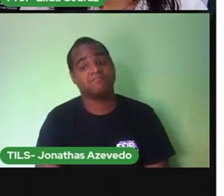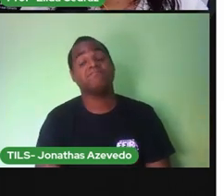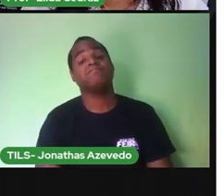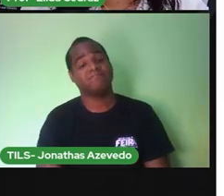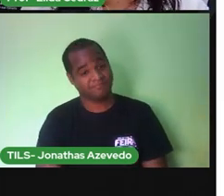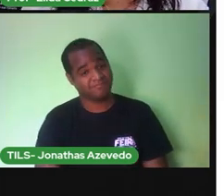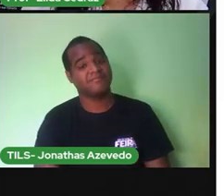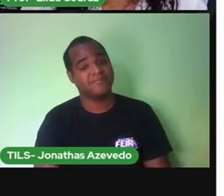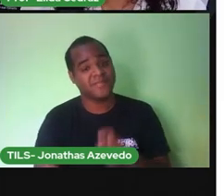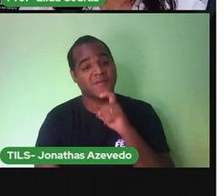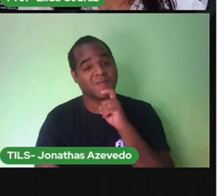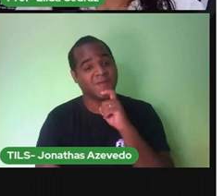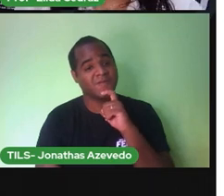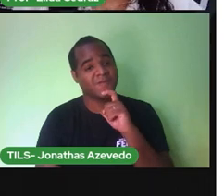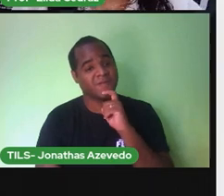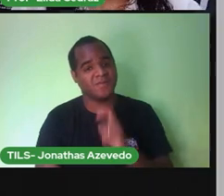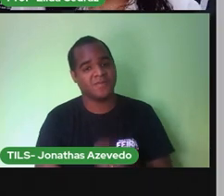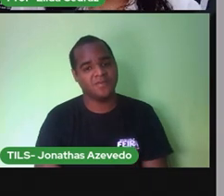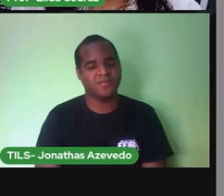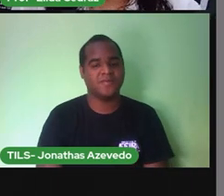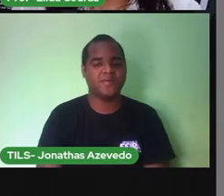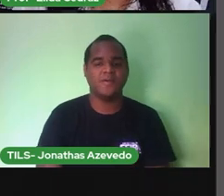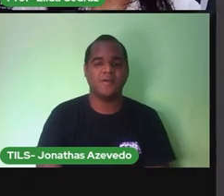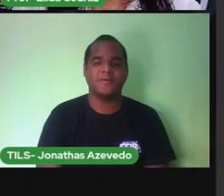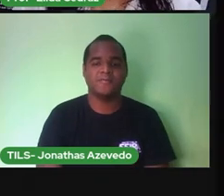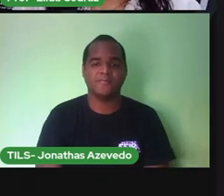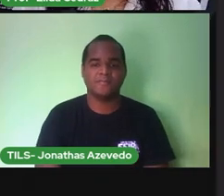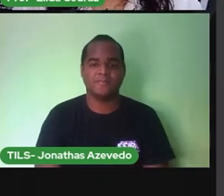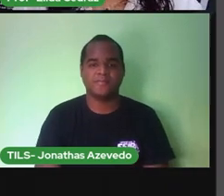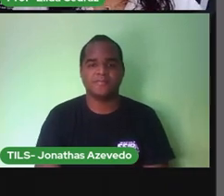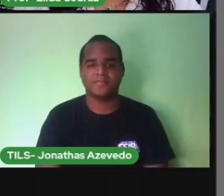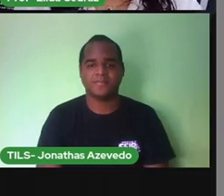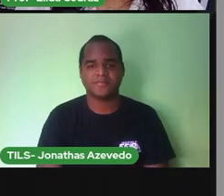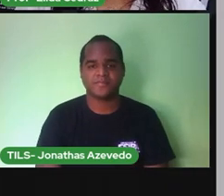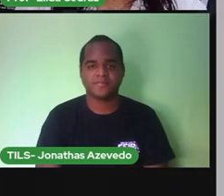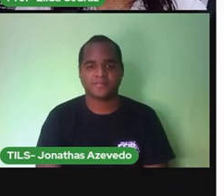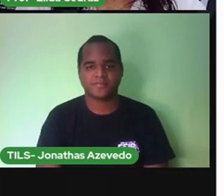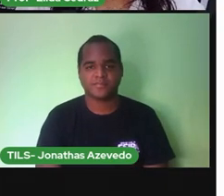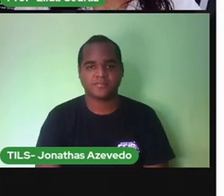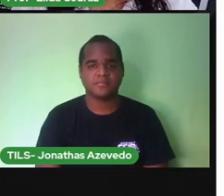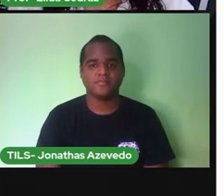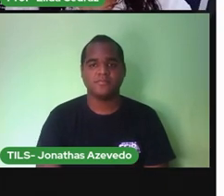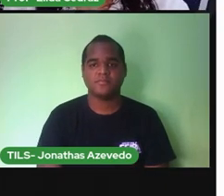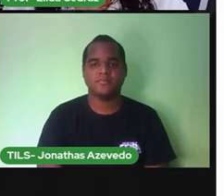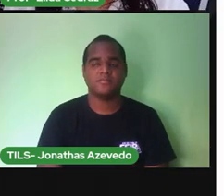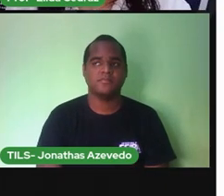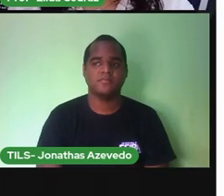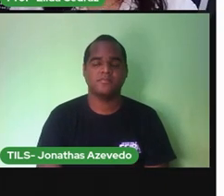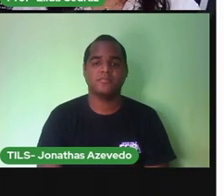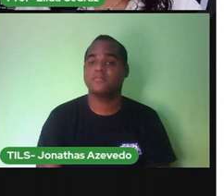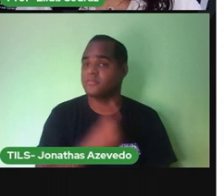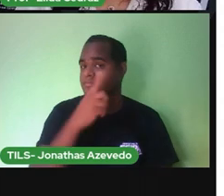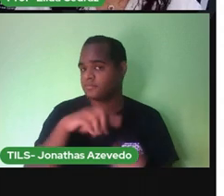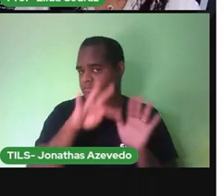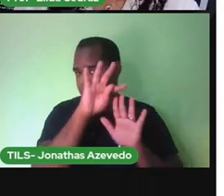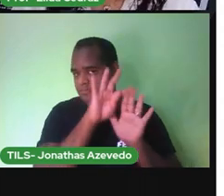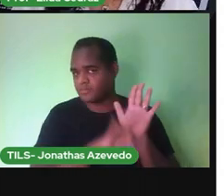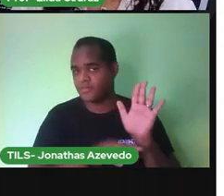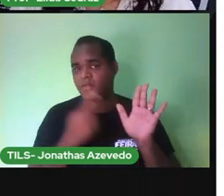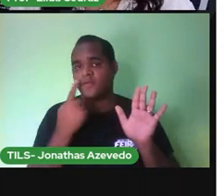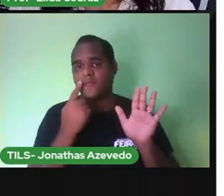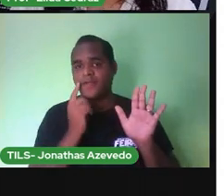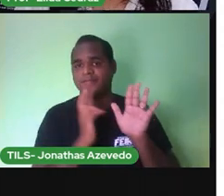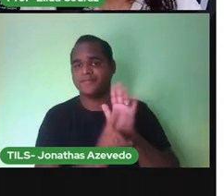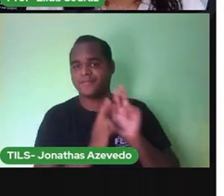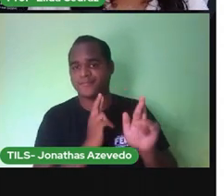Quando ele está com frio Vamos lá Retornando ao texto Todas as vezes